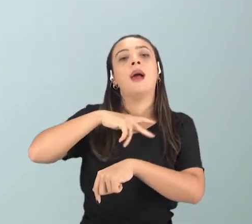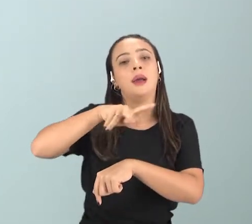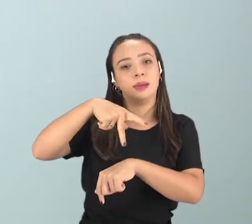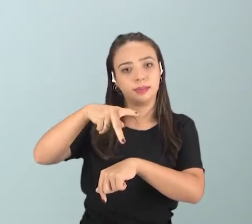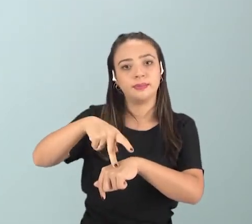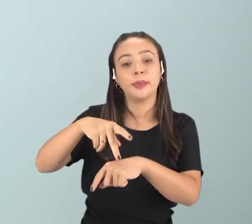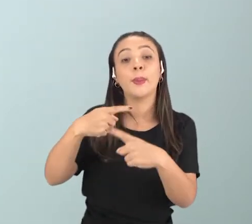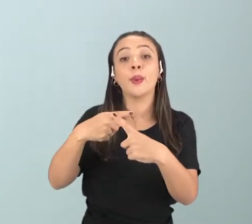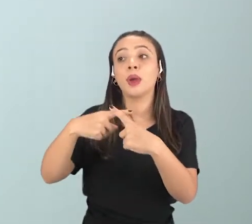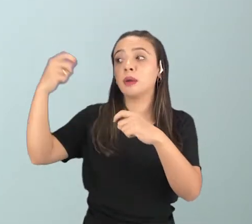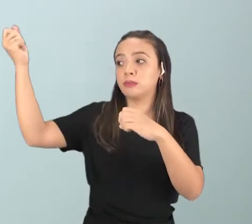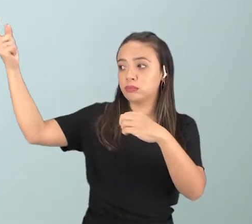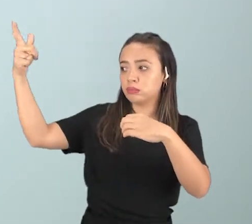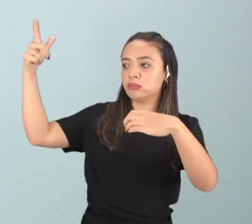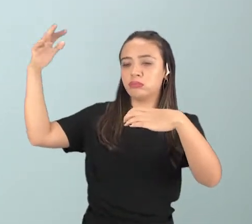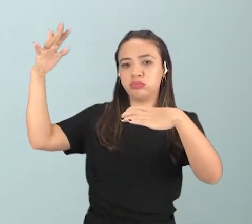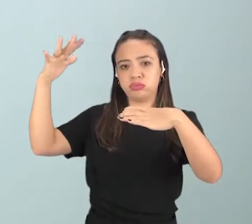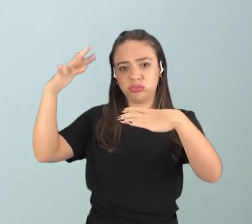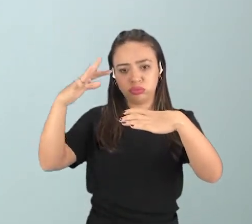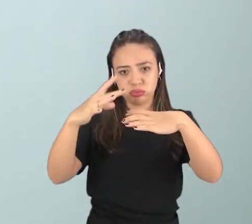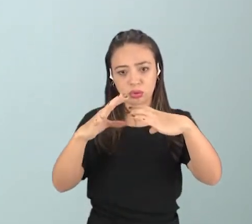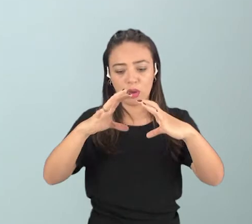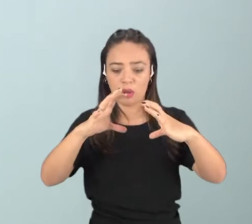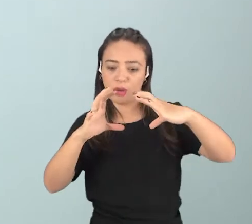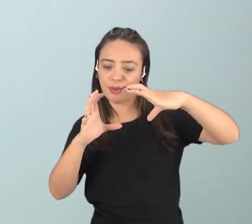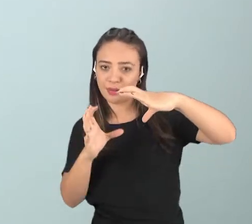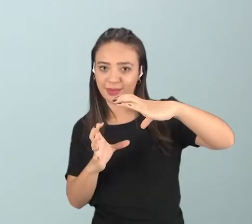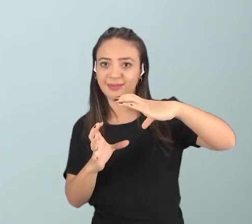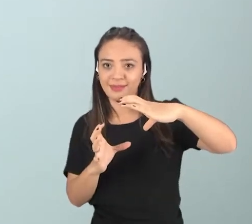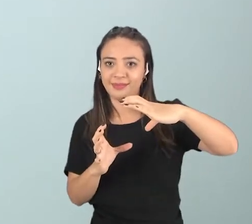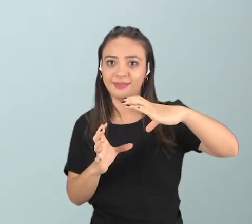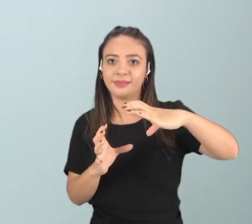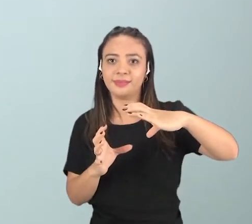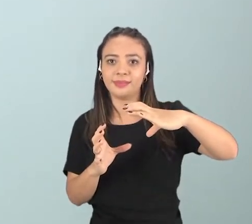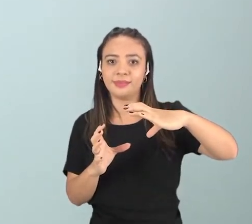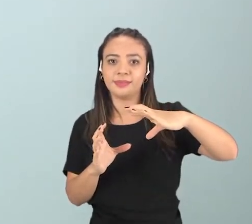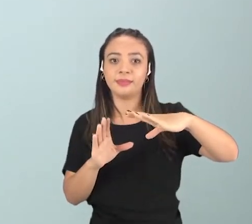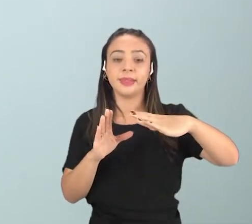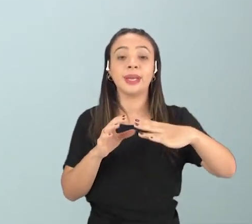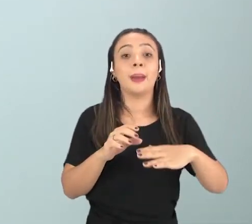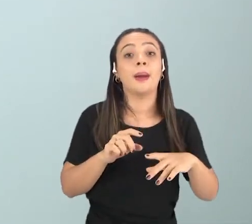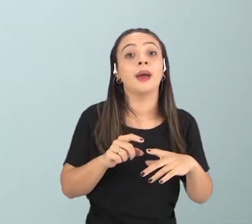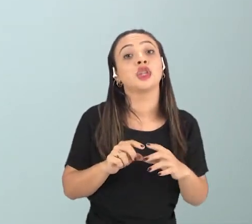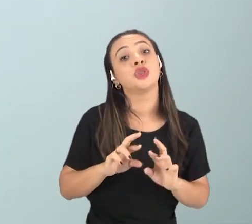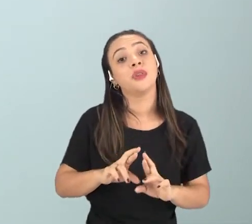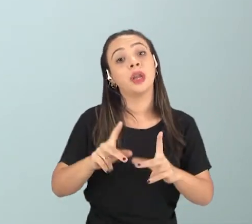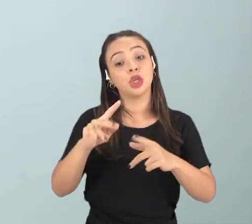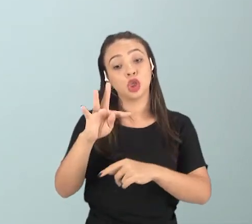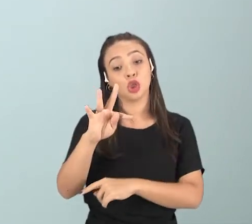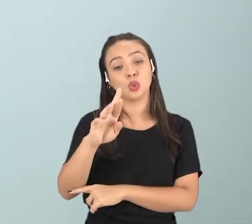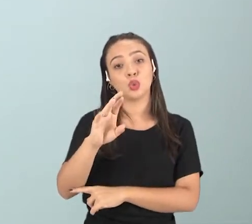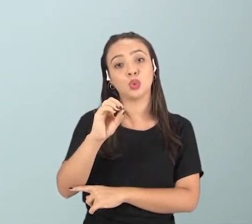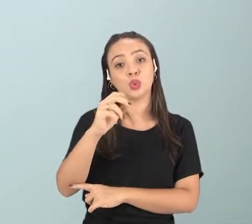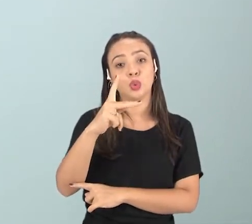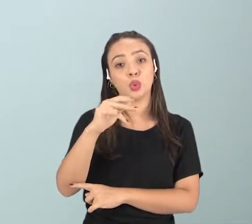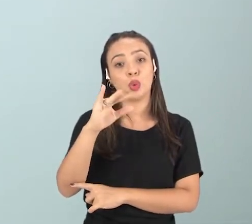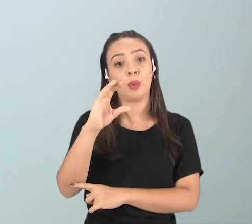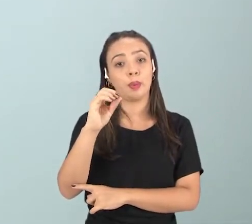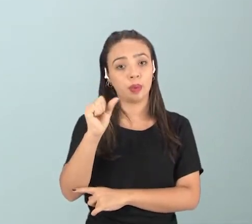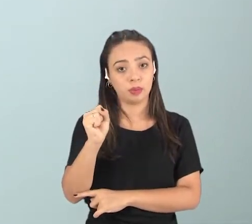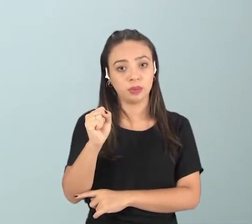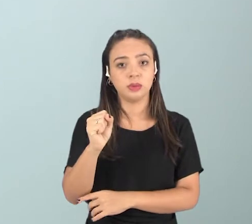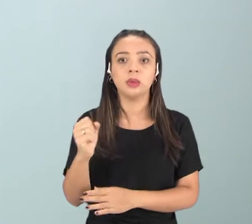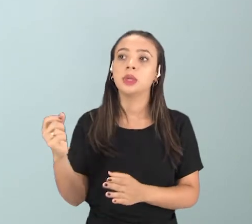tá? Porque os raios solares atingem a superfície de forma oblíqua, de forma inclinada. Enquanto nos trópicos, eles atingem de forma vertical,